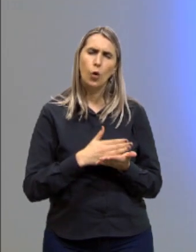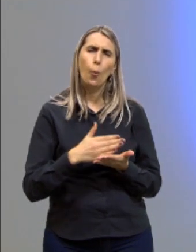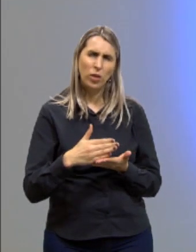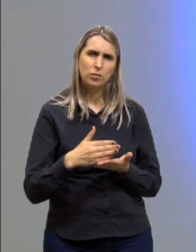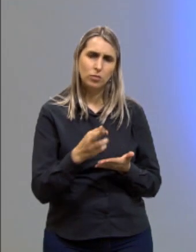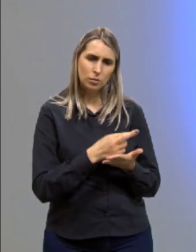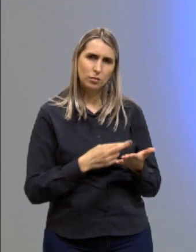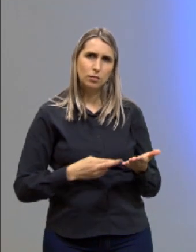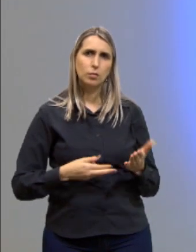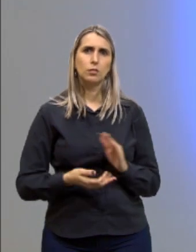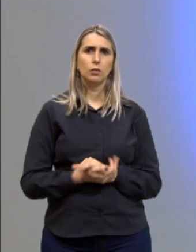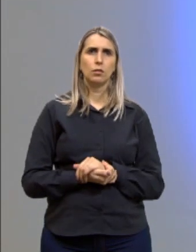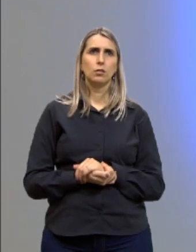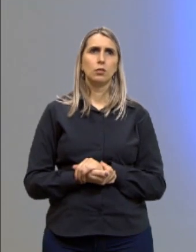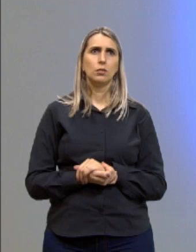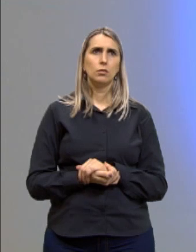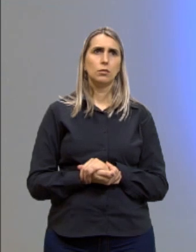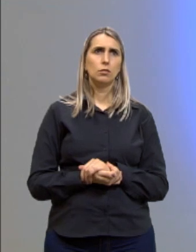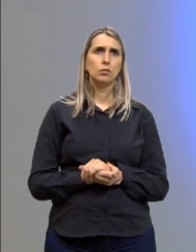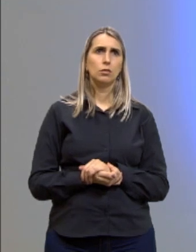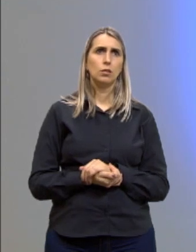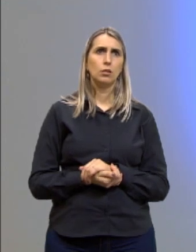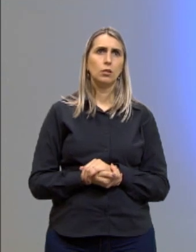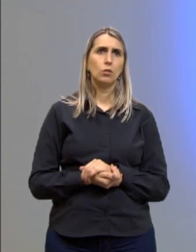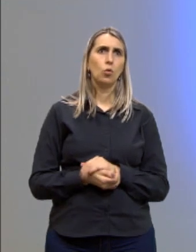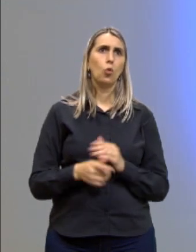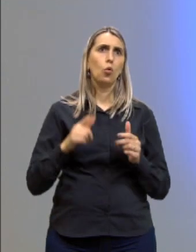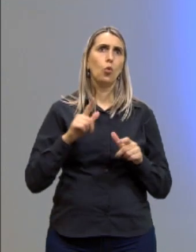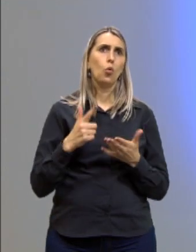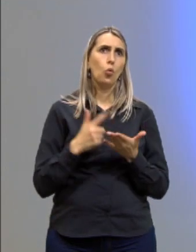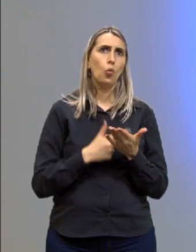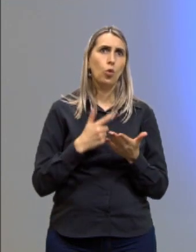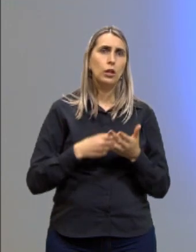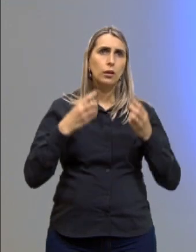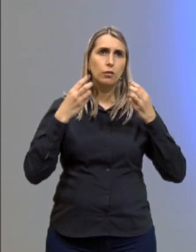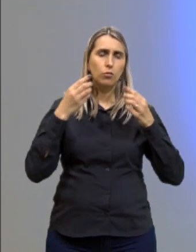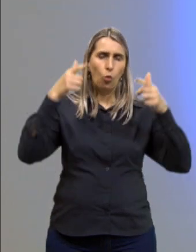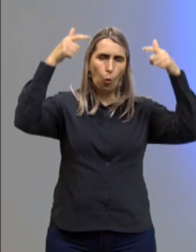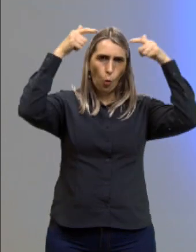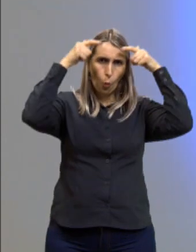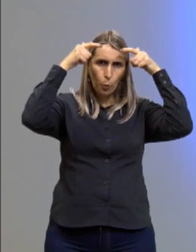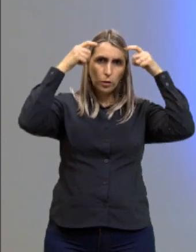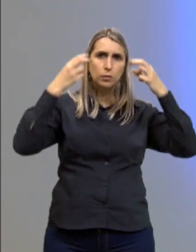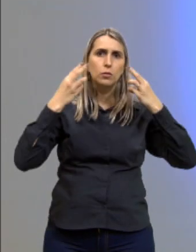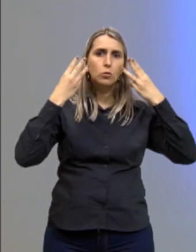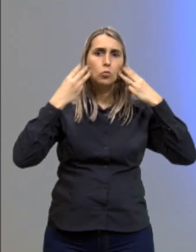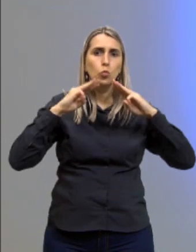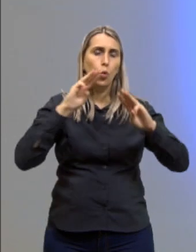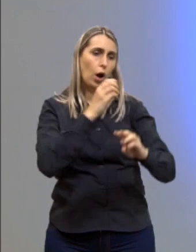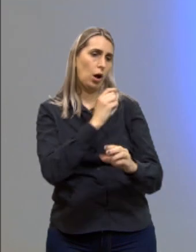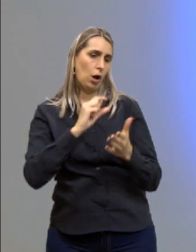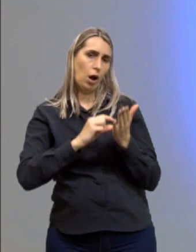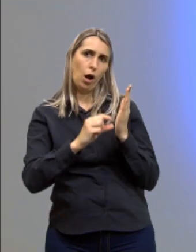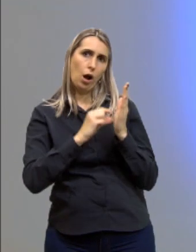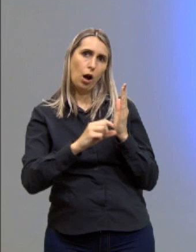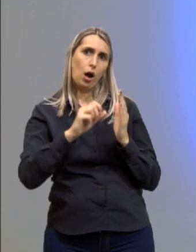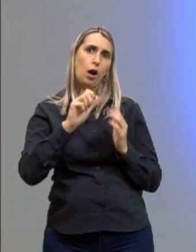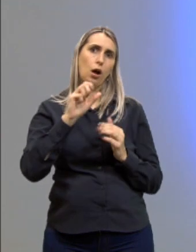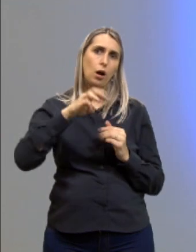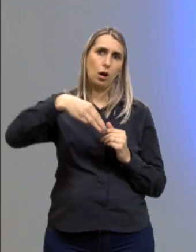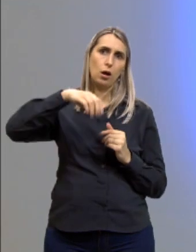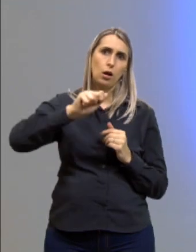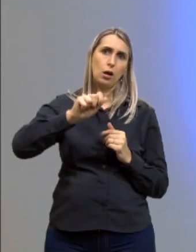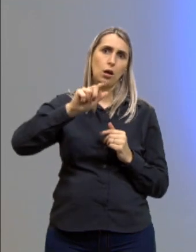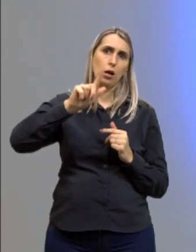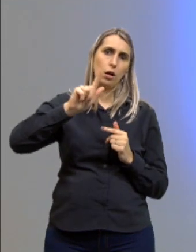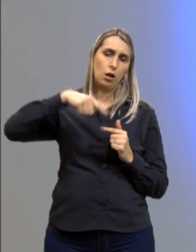tá? Dessa redação. A obra O Príncipe, de Maquiavel, tem como tema central